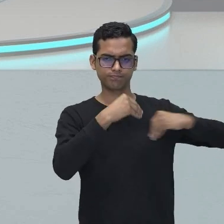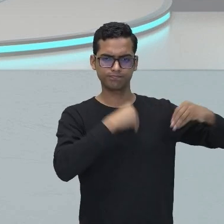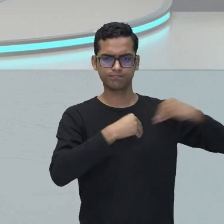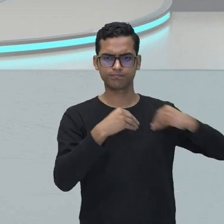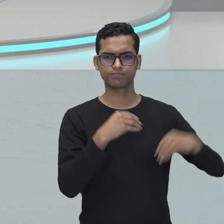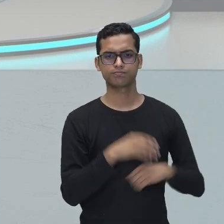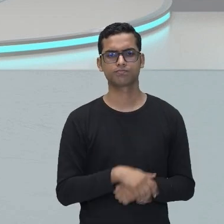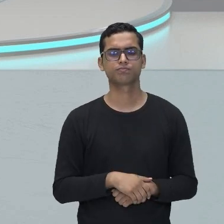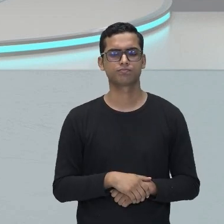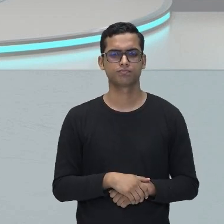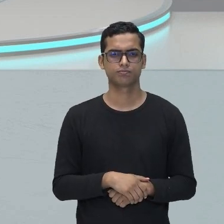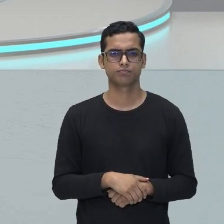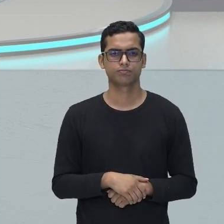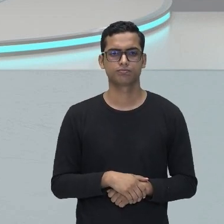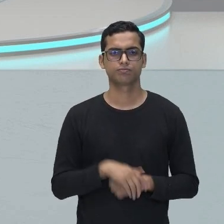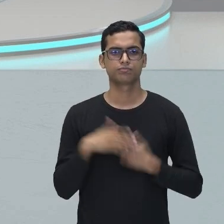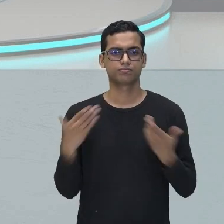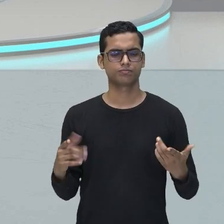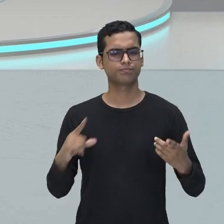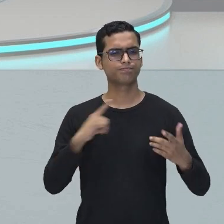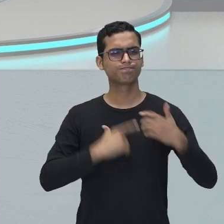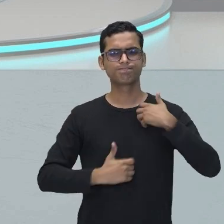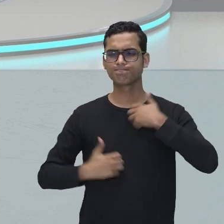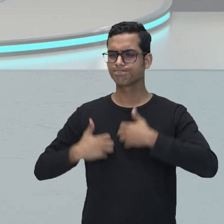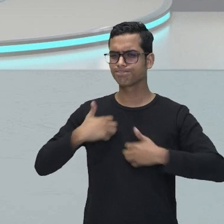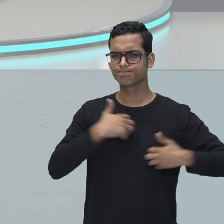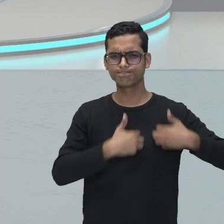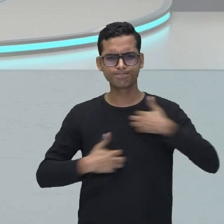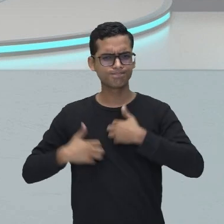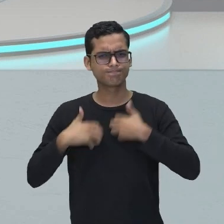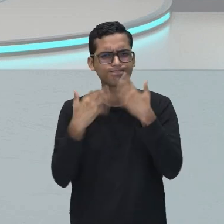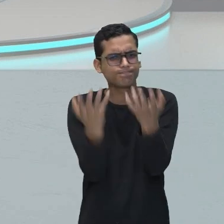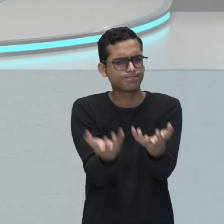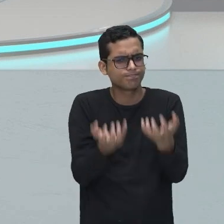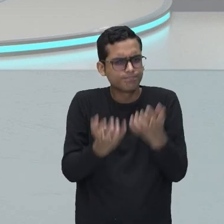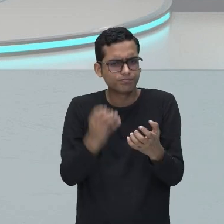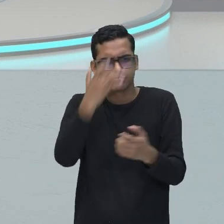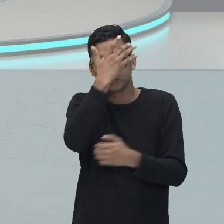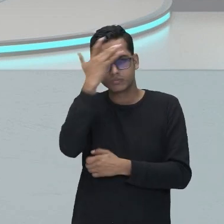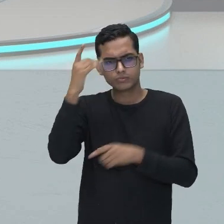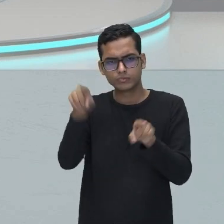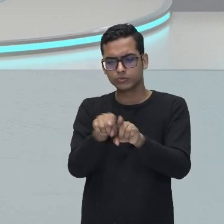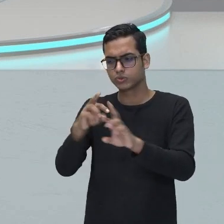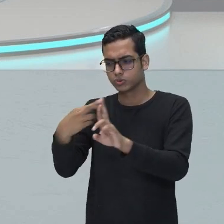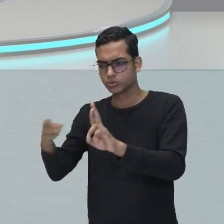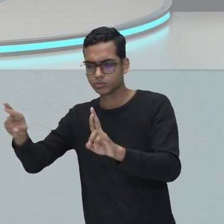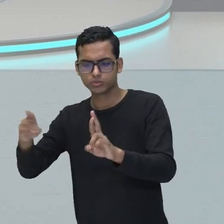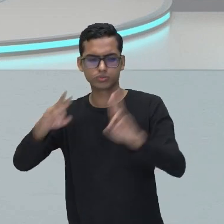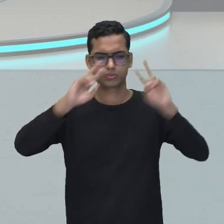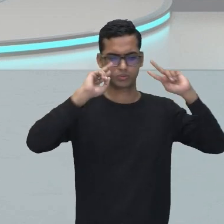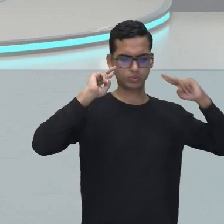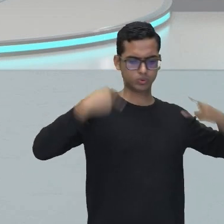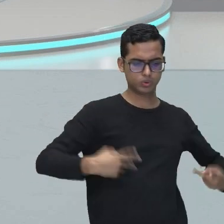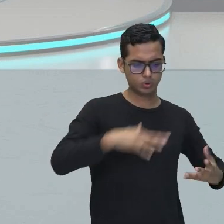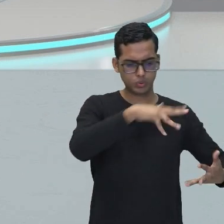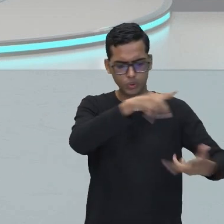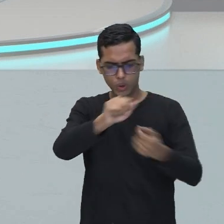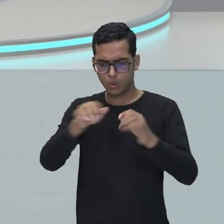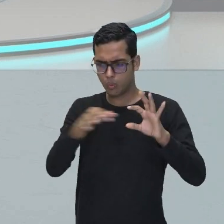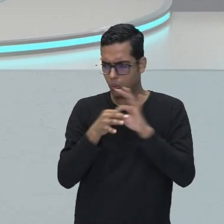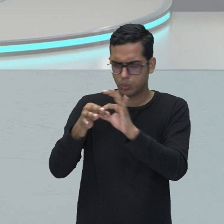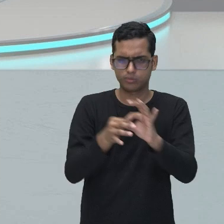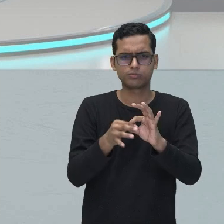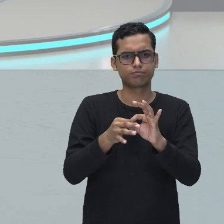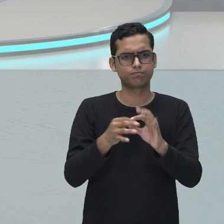havia essa angústia e esse desejo de querer unir o religioso e o profano. Eu acho meio difícil, né?